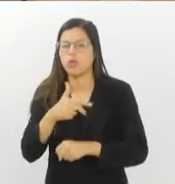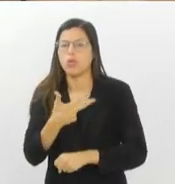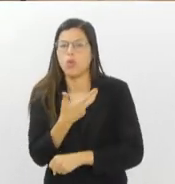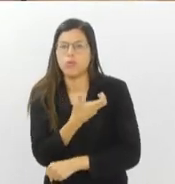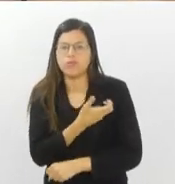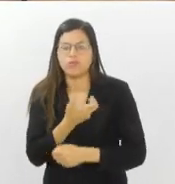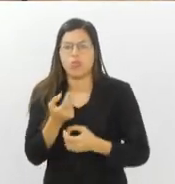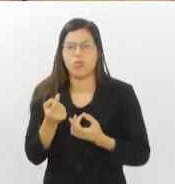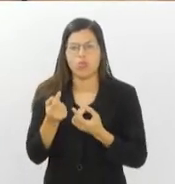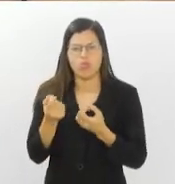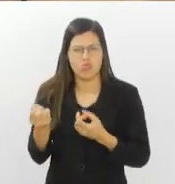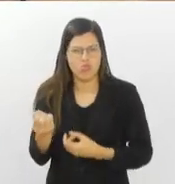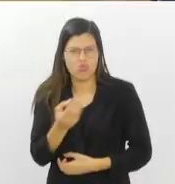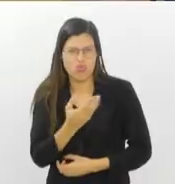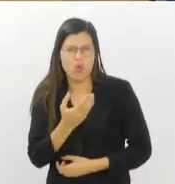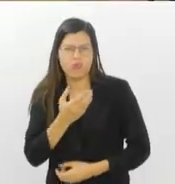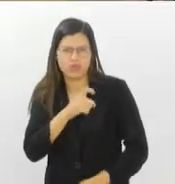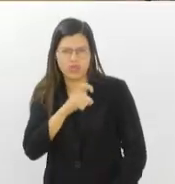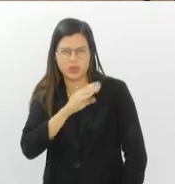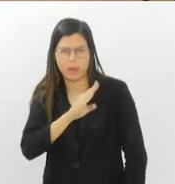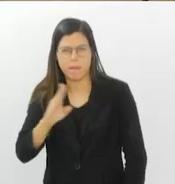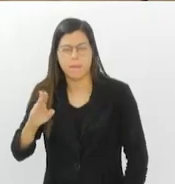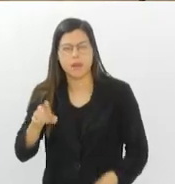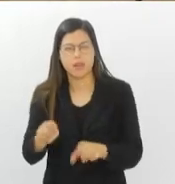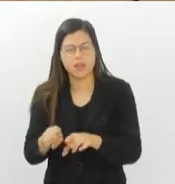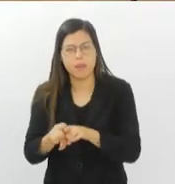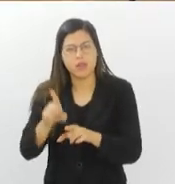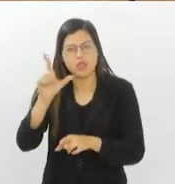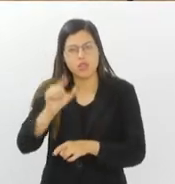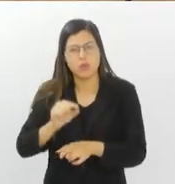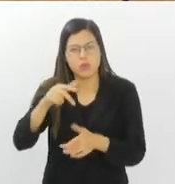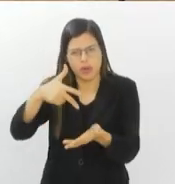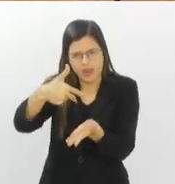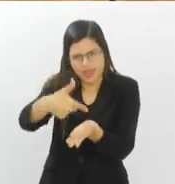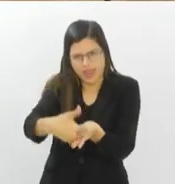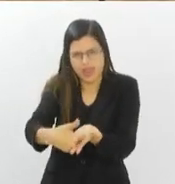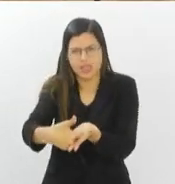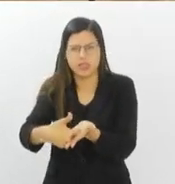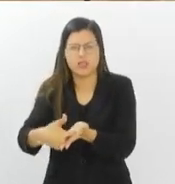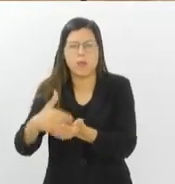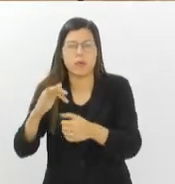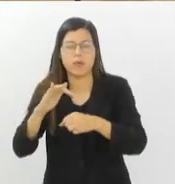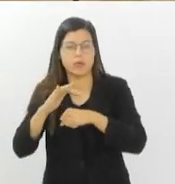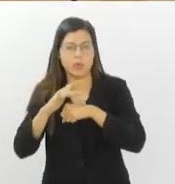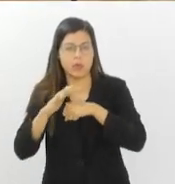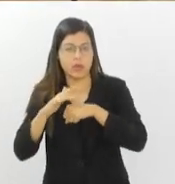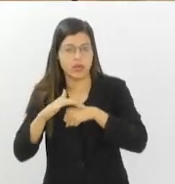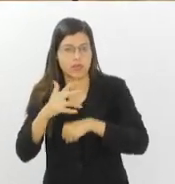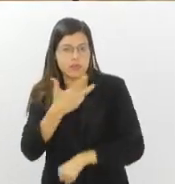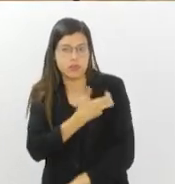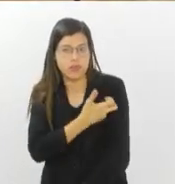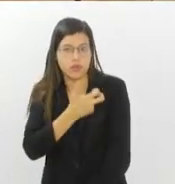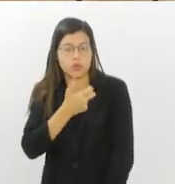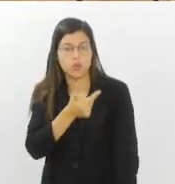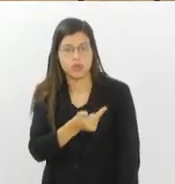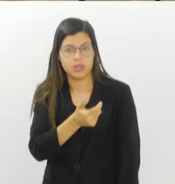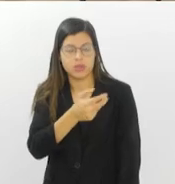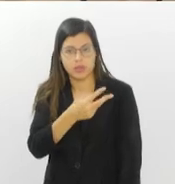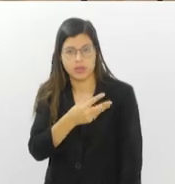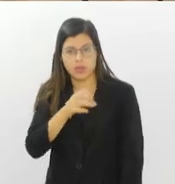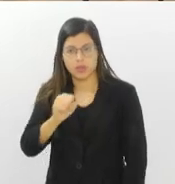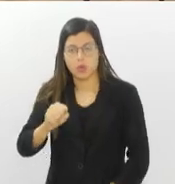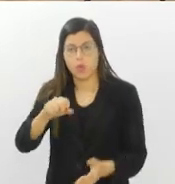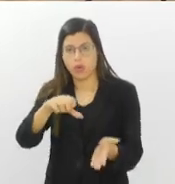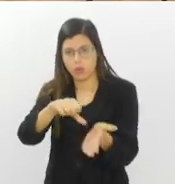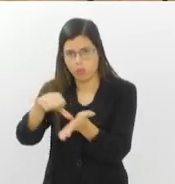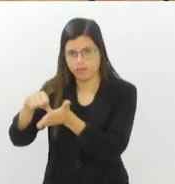novas cepas e reduz as chances de internação e mortalidade pela doença. A vacina está disponível em 238 clínicas da família e